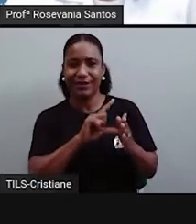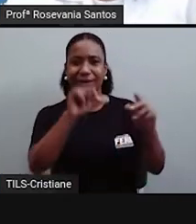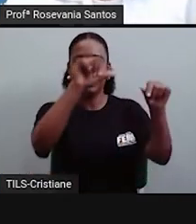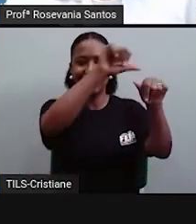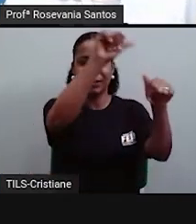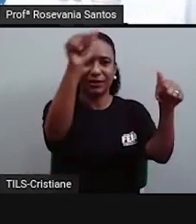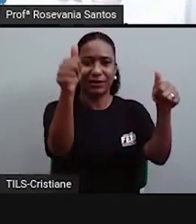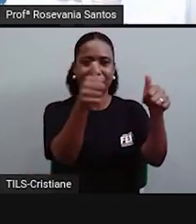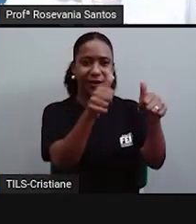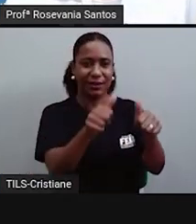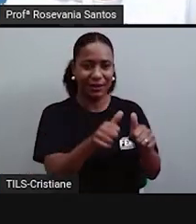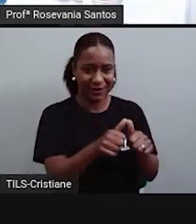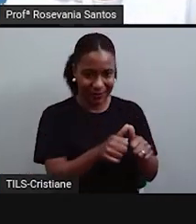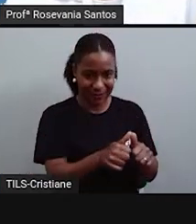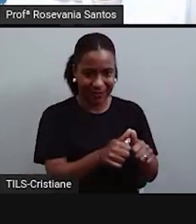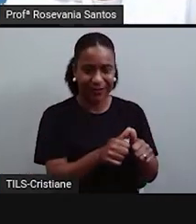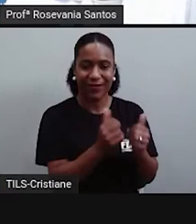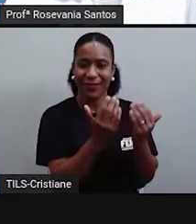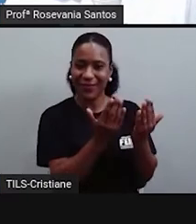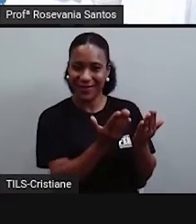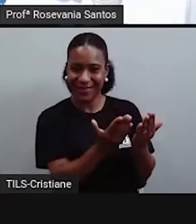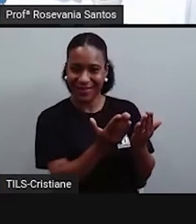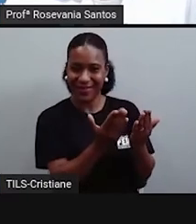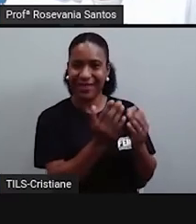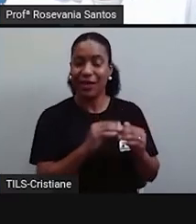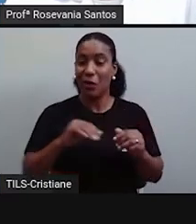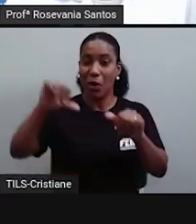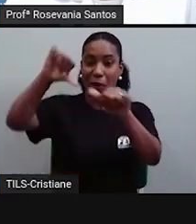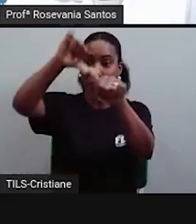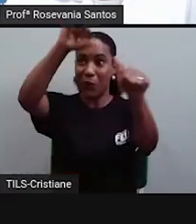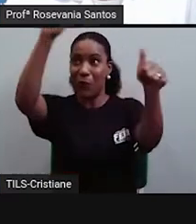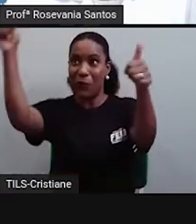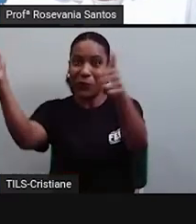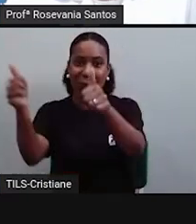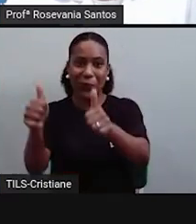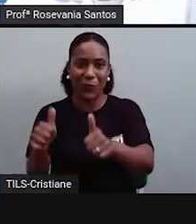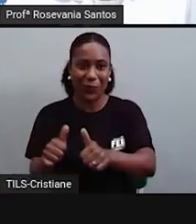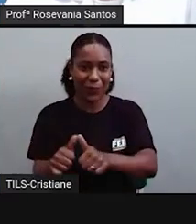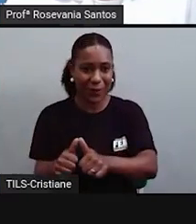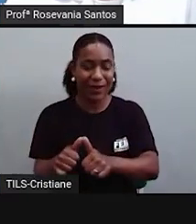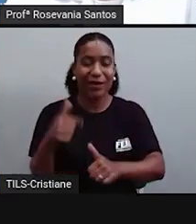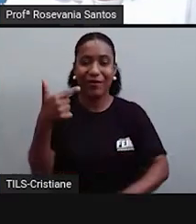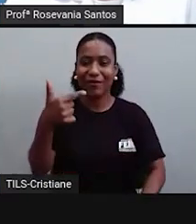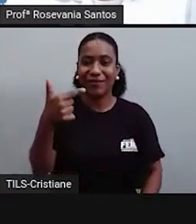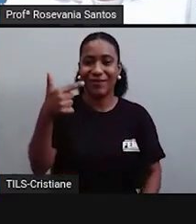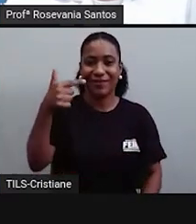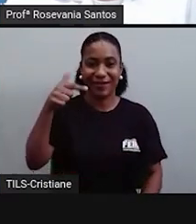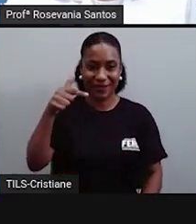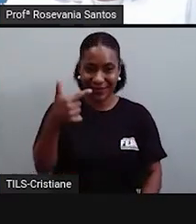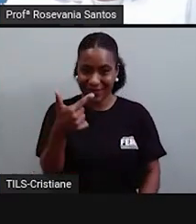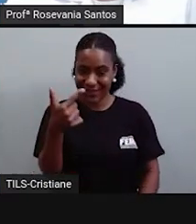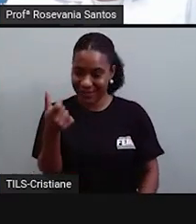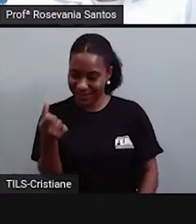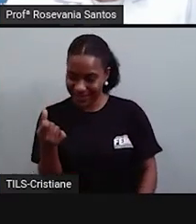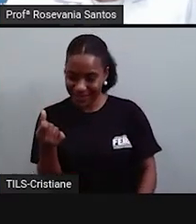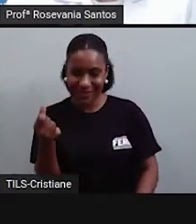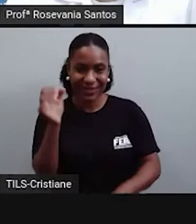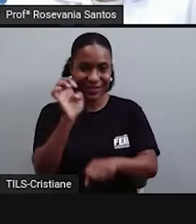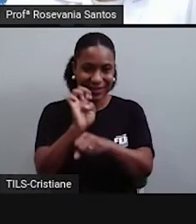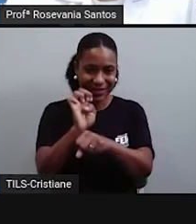pedacinho. E, agora, nós temos aqui essas 27 unidades federativas. São 26 estados